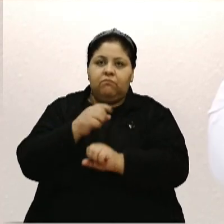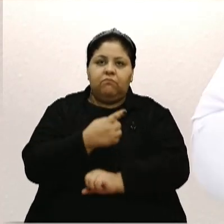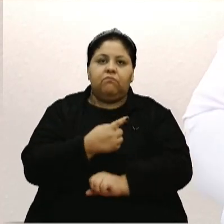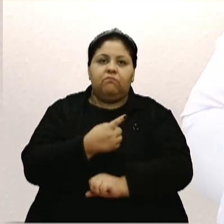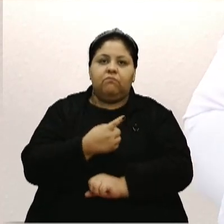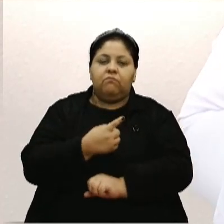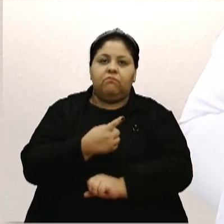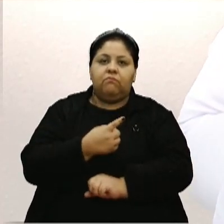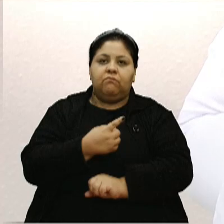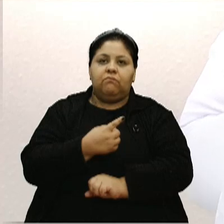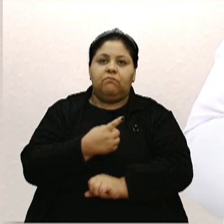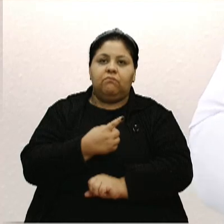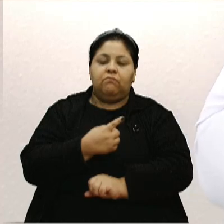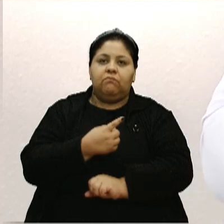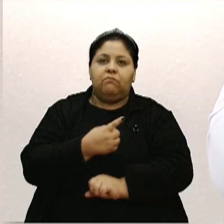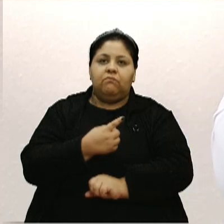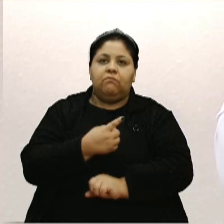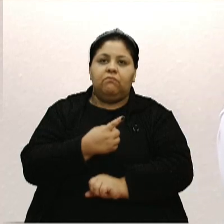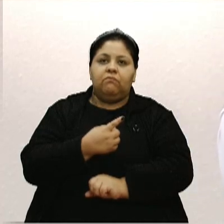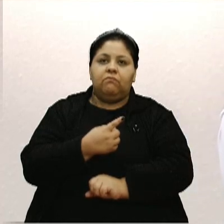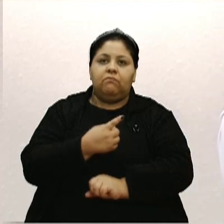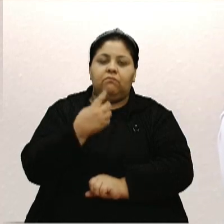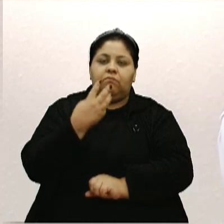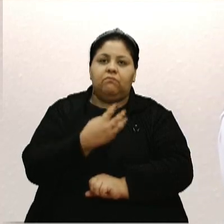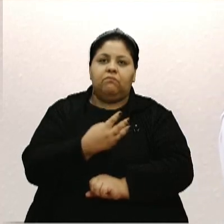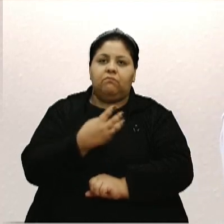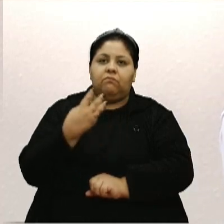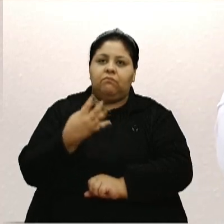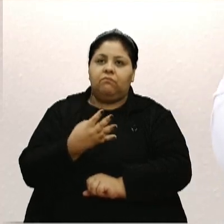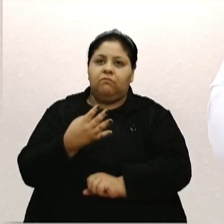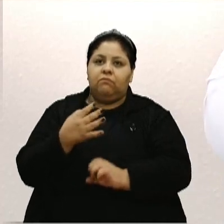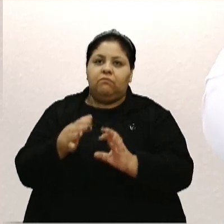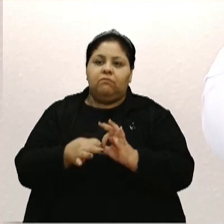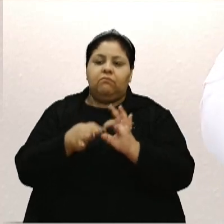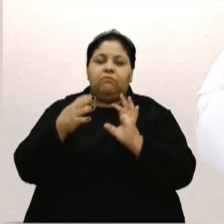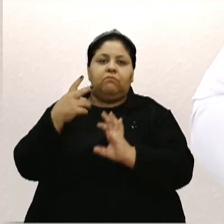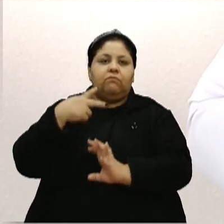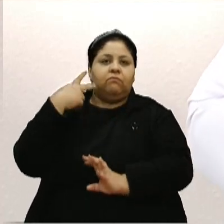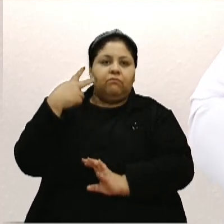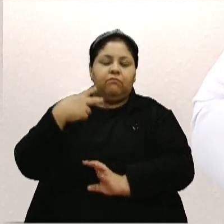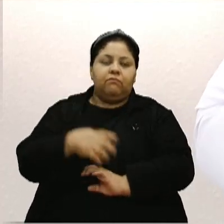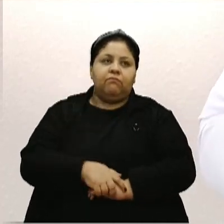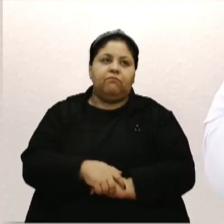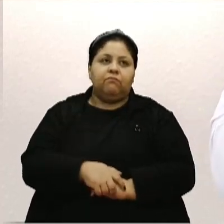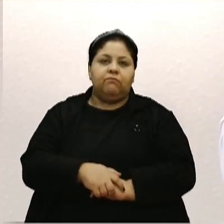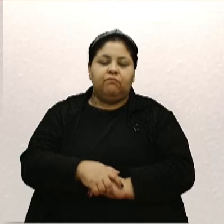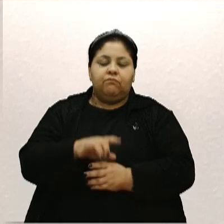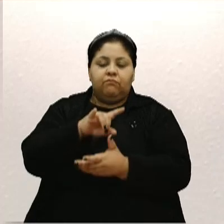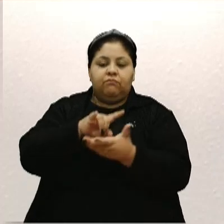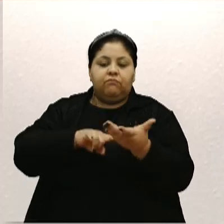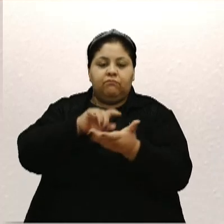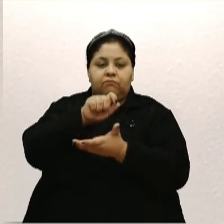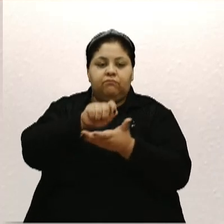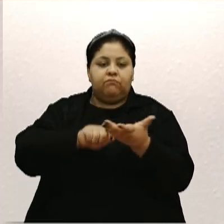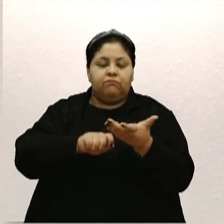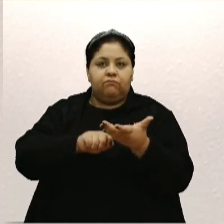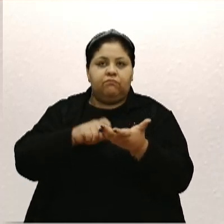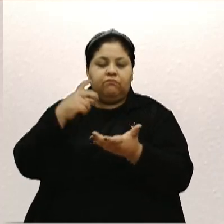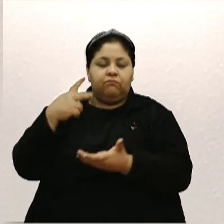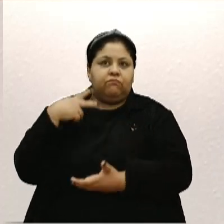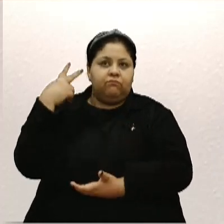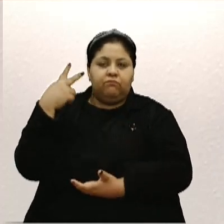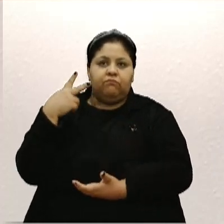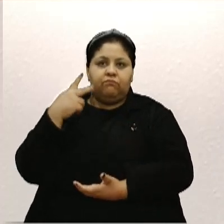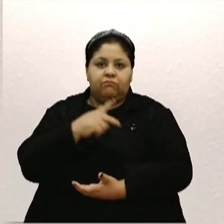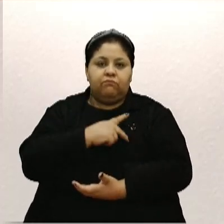134 anos da municipalização política. Esse documento vem ensinado pelo